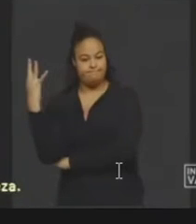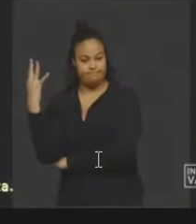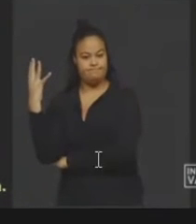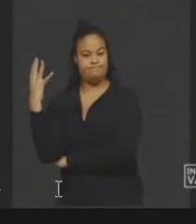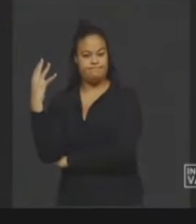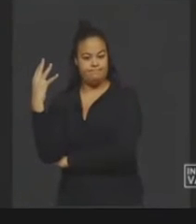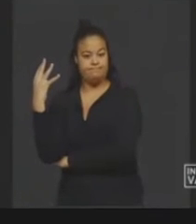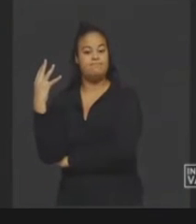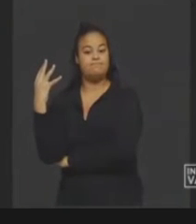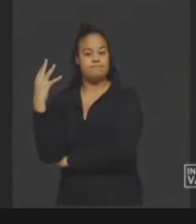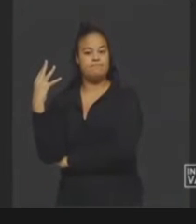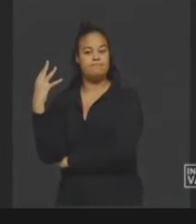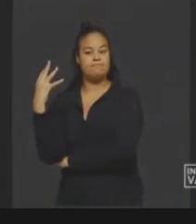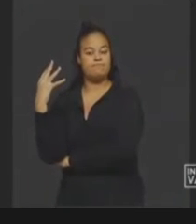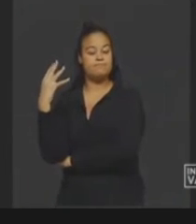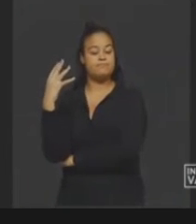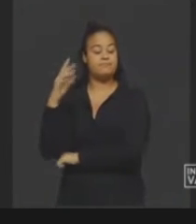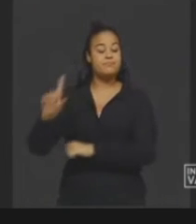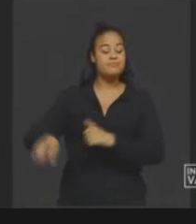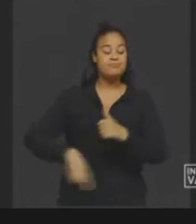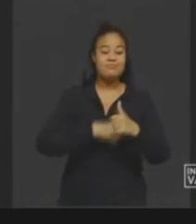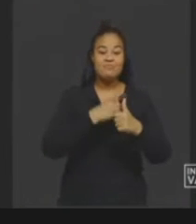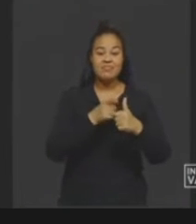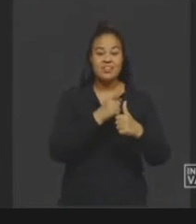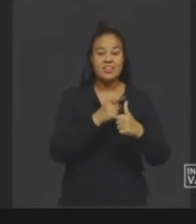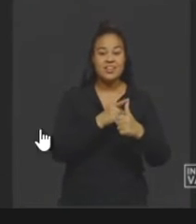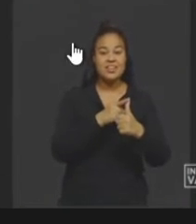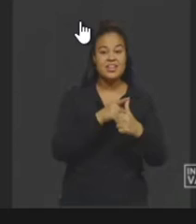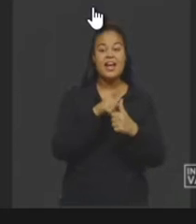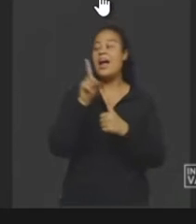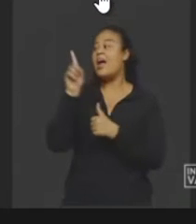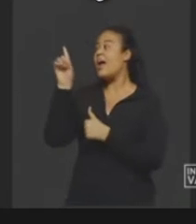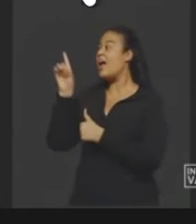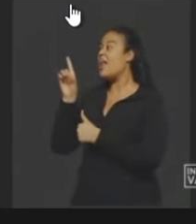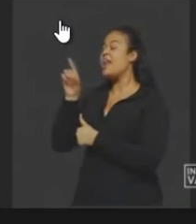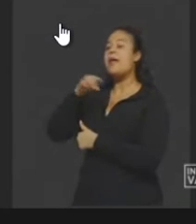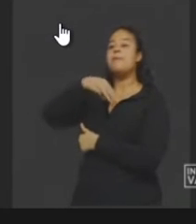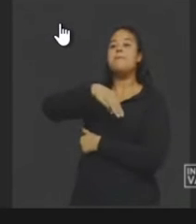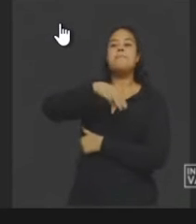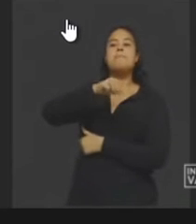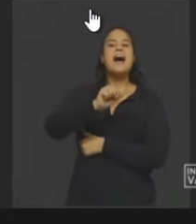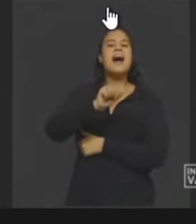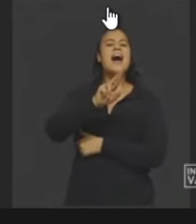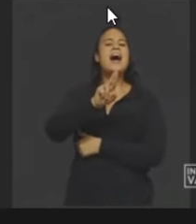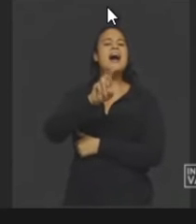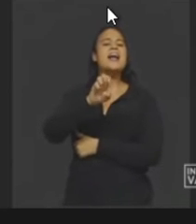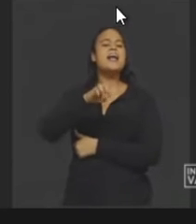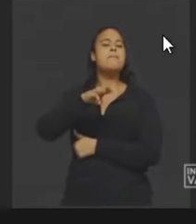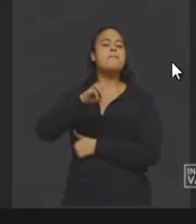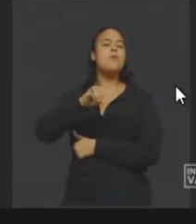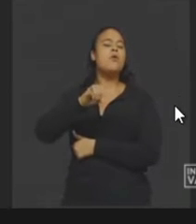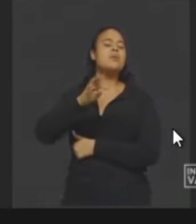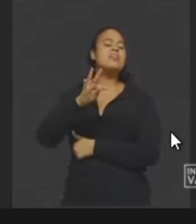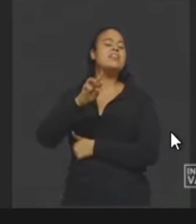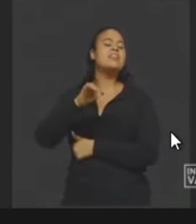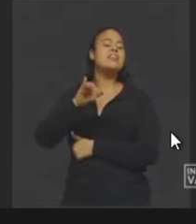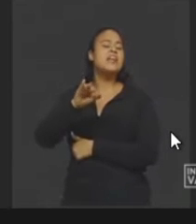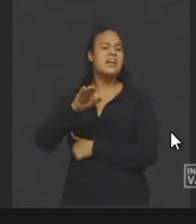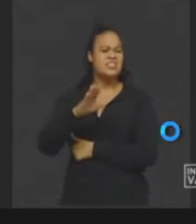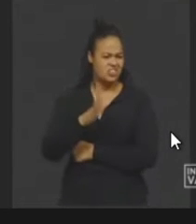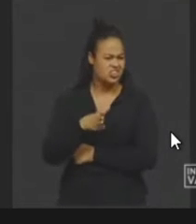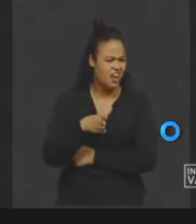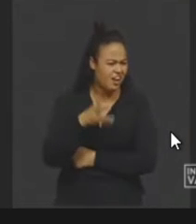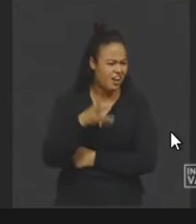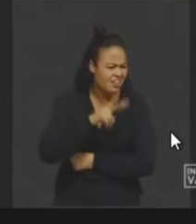Energia maremotriz. Esse nome aqui, eu não sei se você já ouviu falar. Olha, é a produção de energia